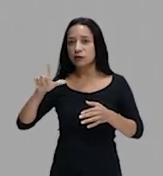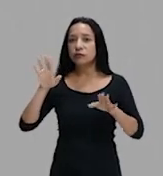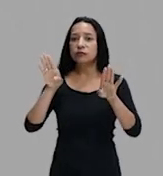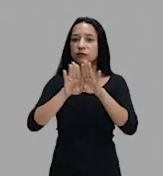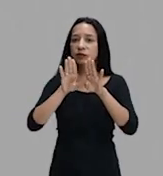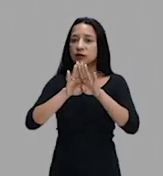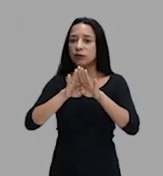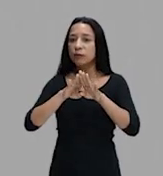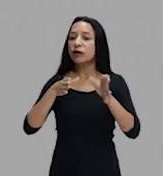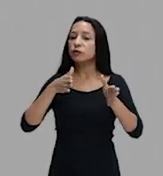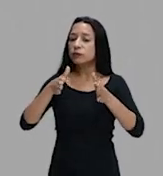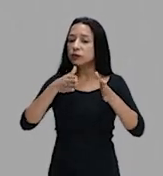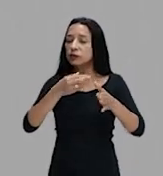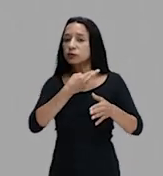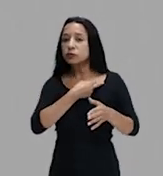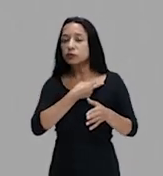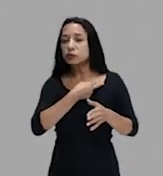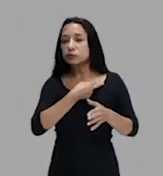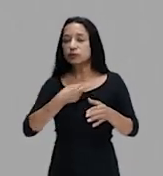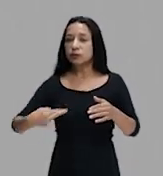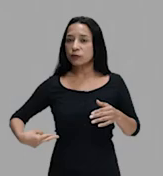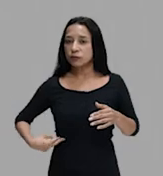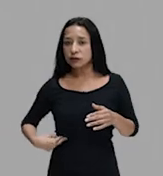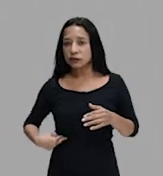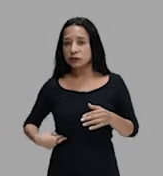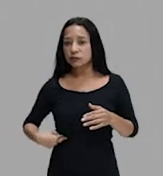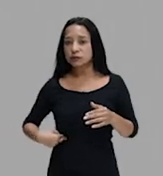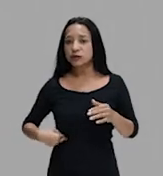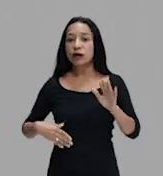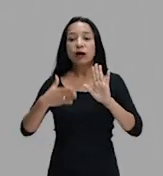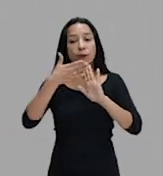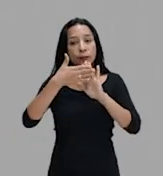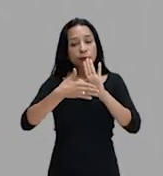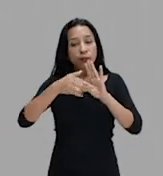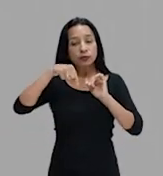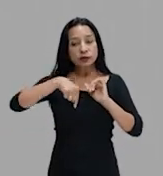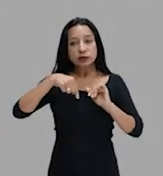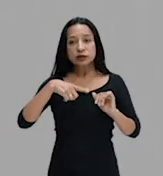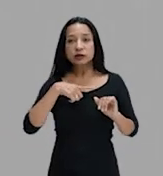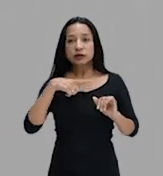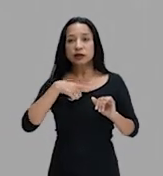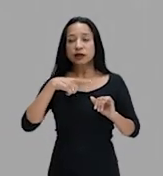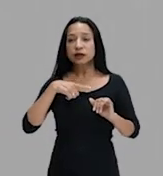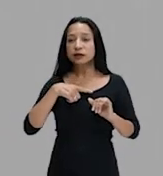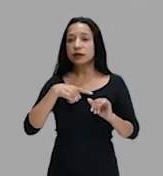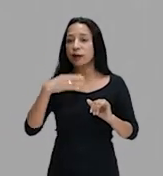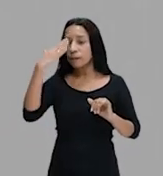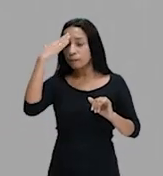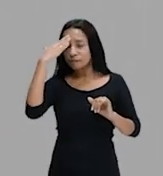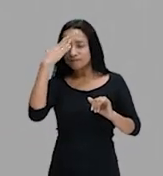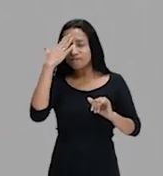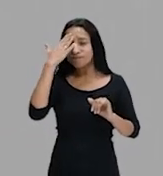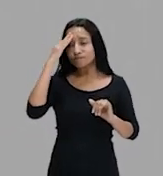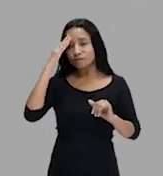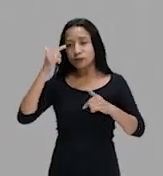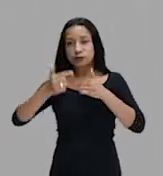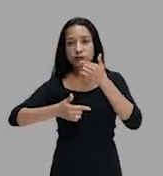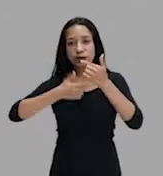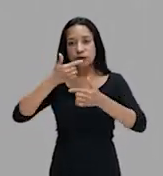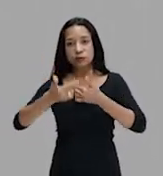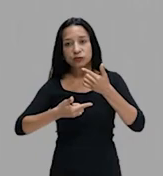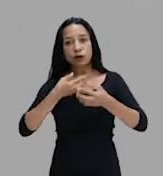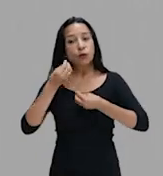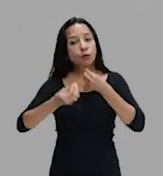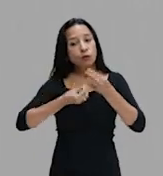nos propomos aqui é ter uma compreensão dessa luta, observar de que forma essa luta